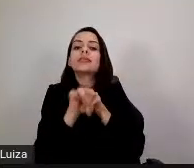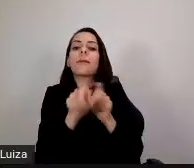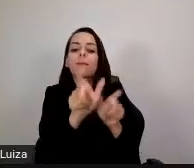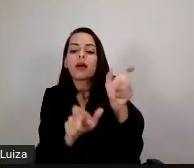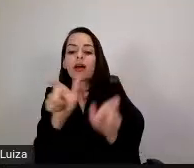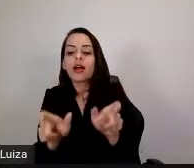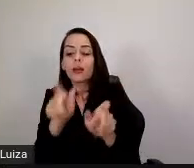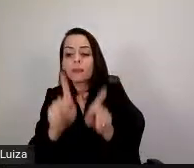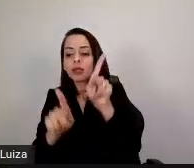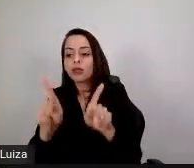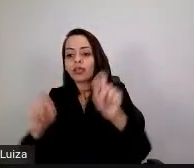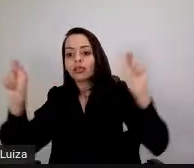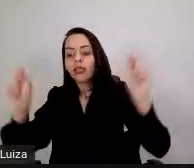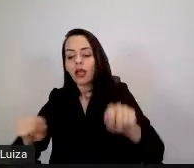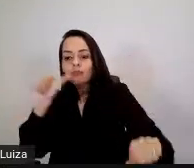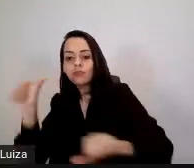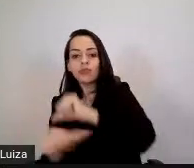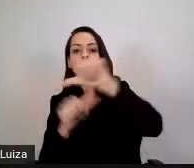e uma boa tarde para todos.